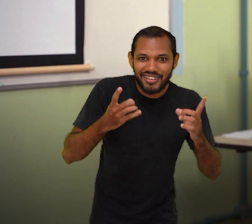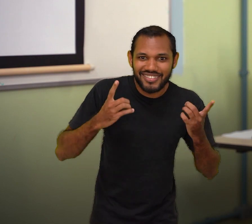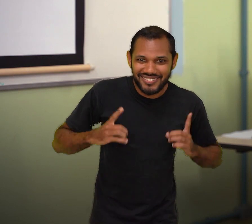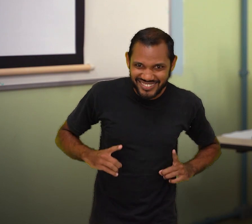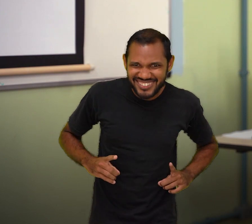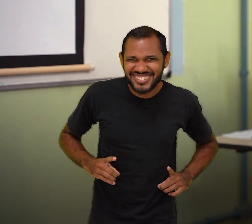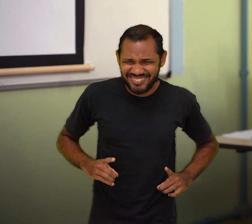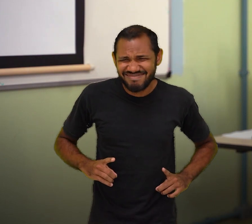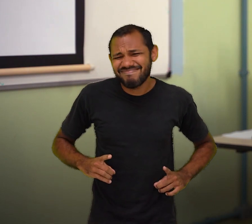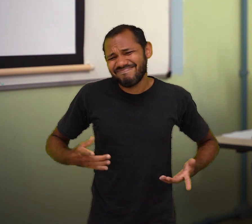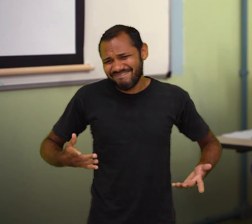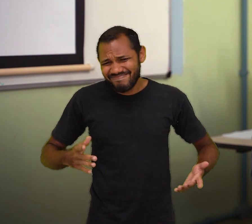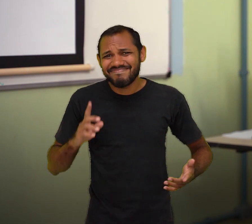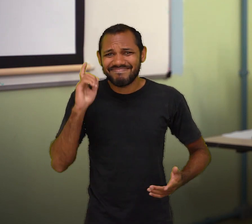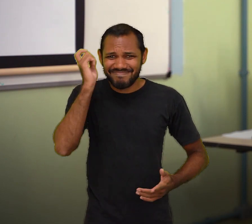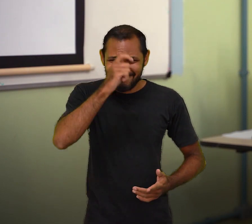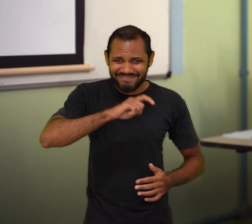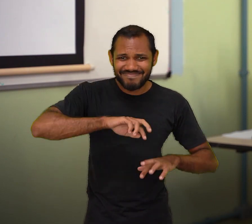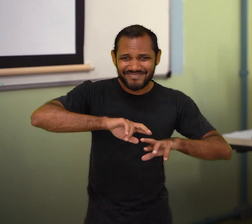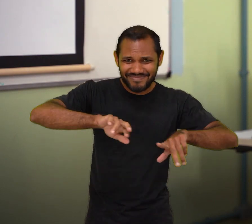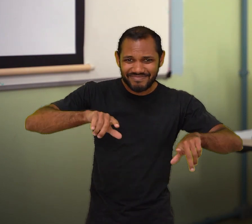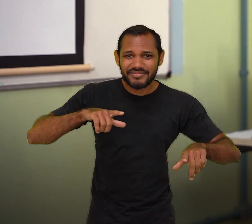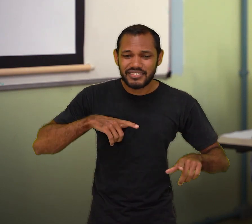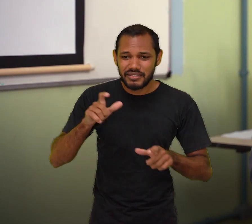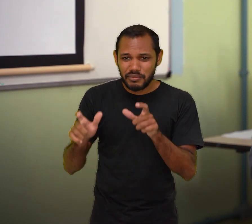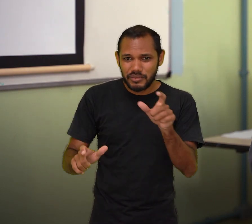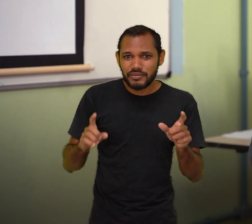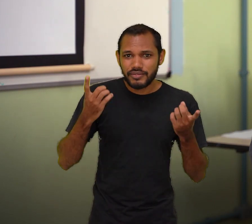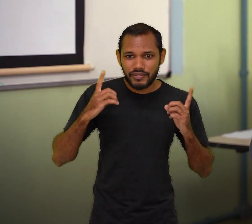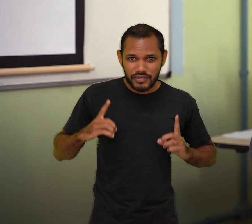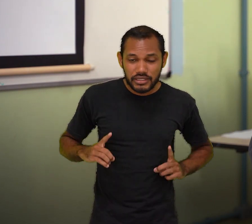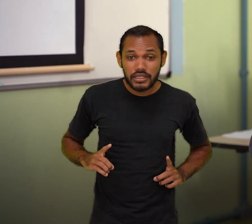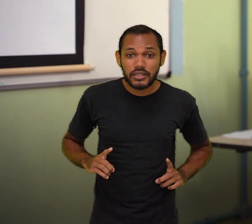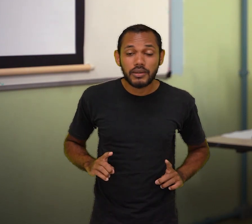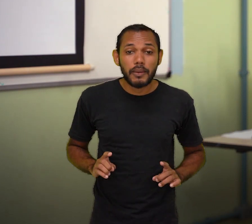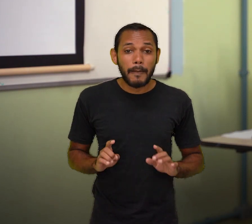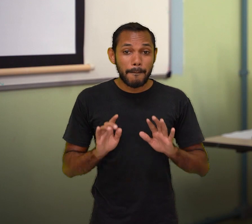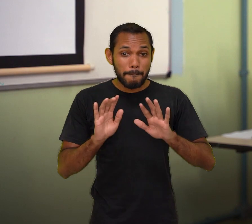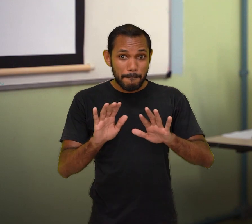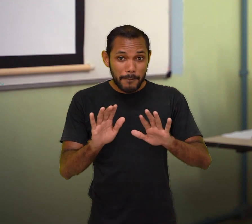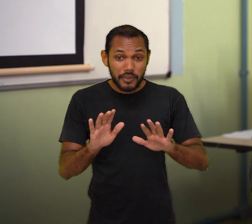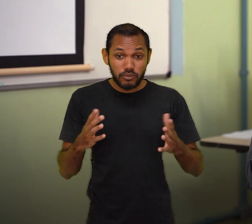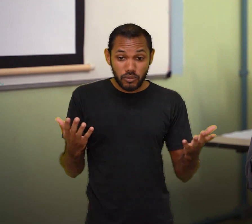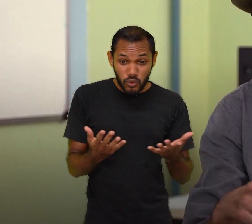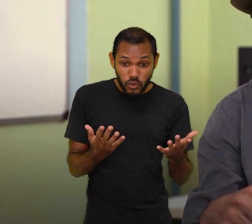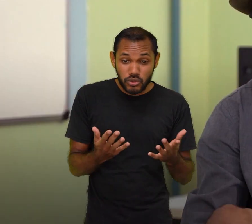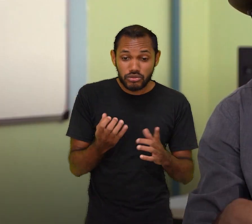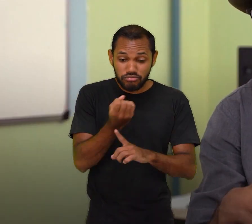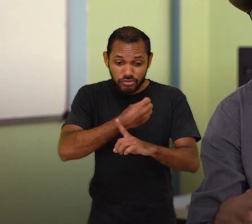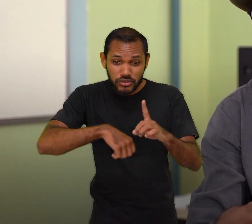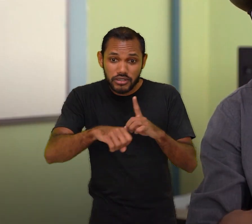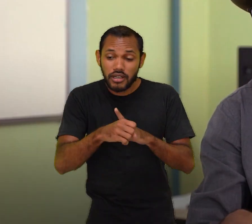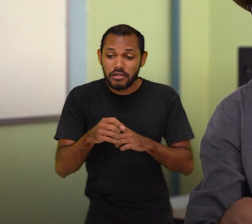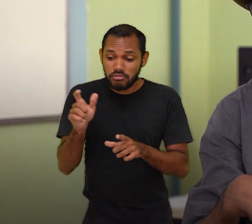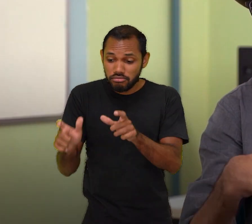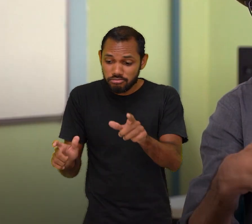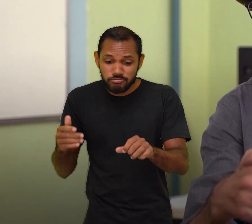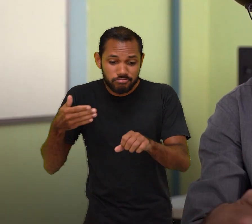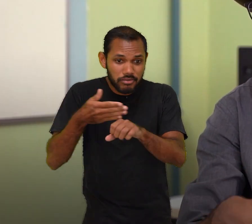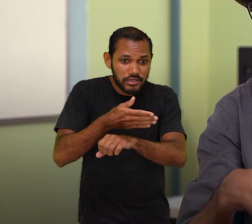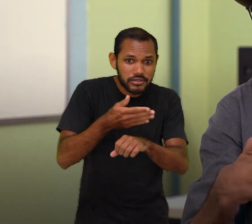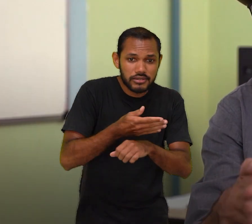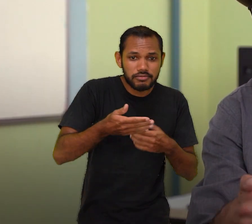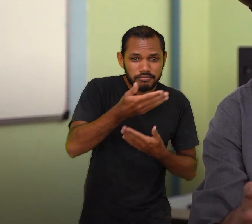controle familiar, de esterilização. Então, a pessoa com deficiência